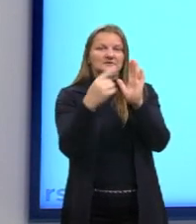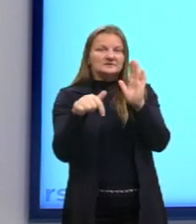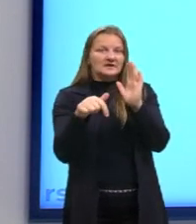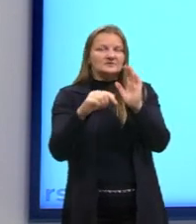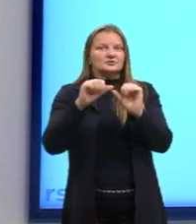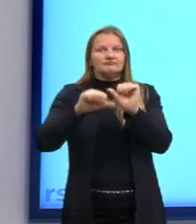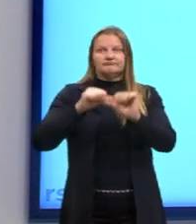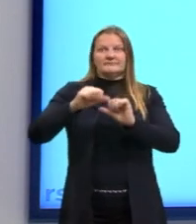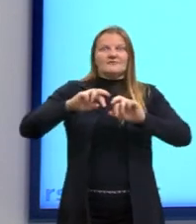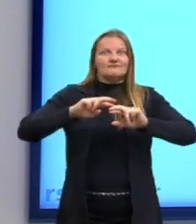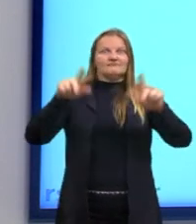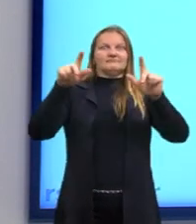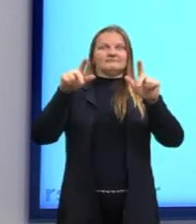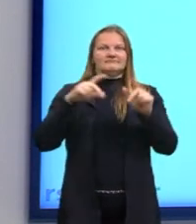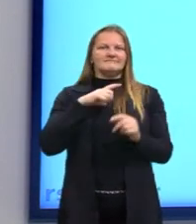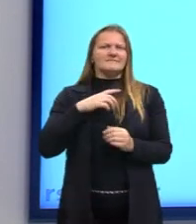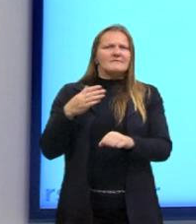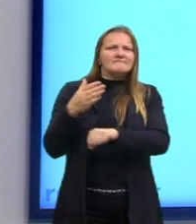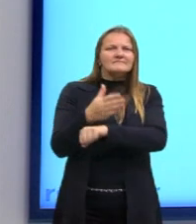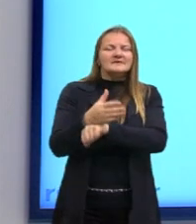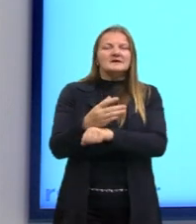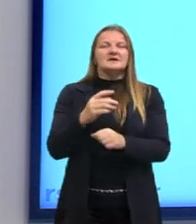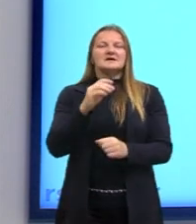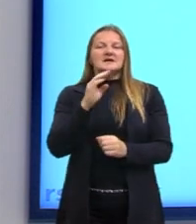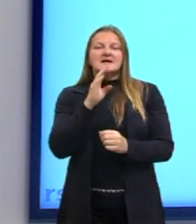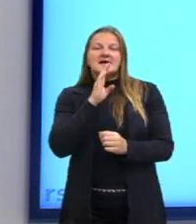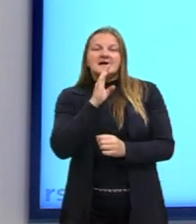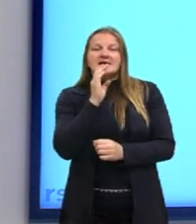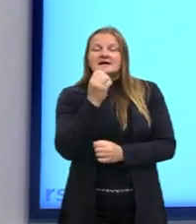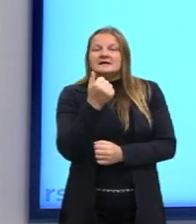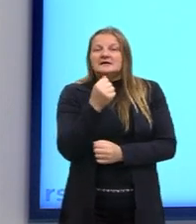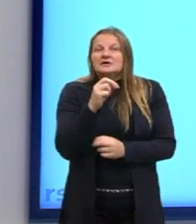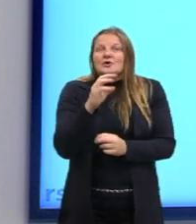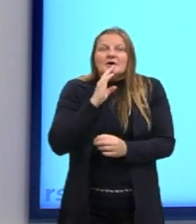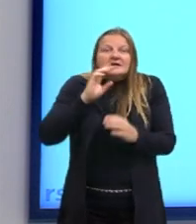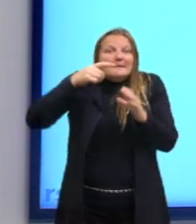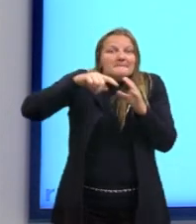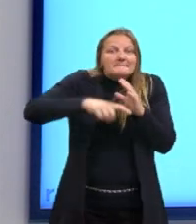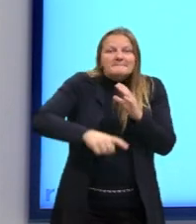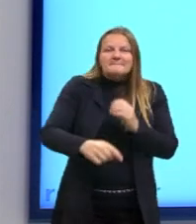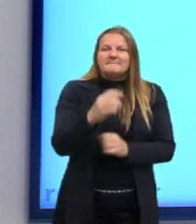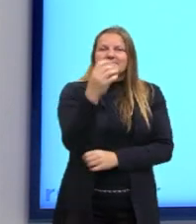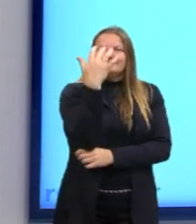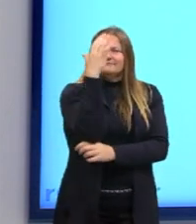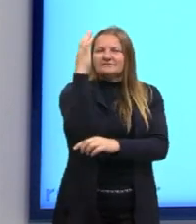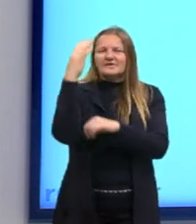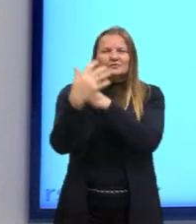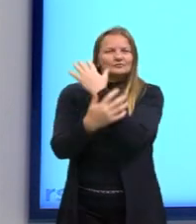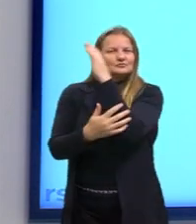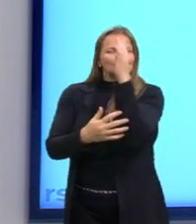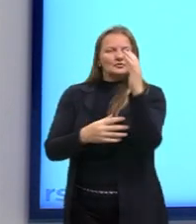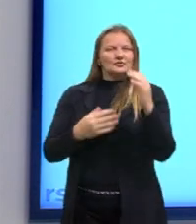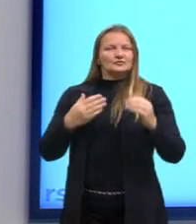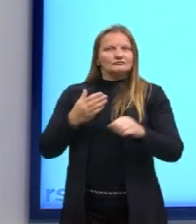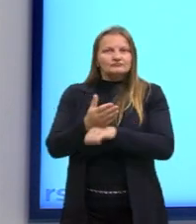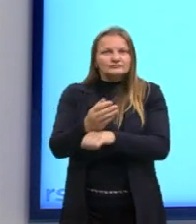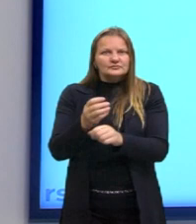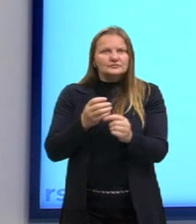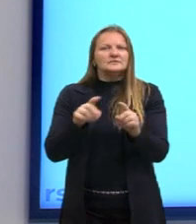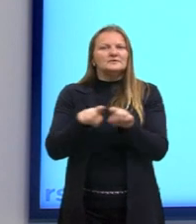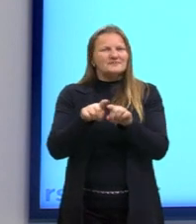passa a intervir na natureza. E esse intervir na natureza significa também a sua